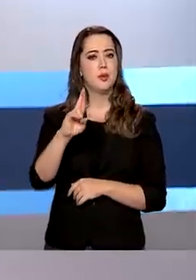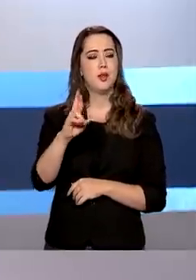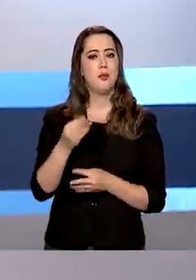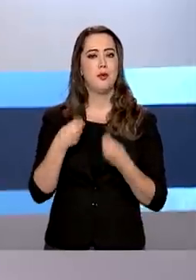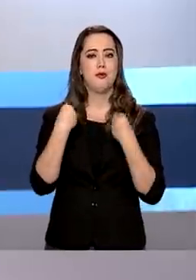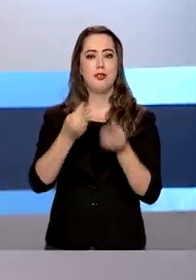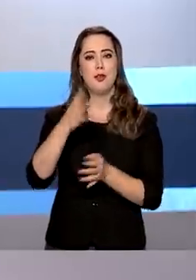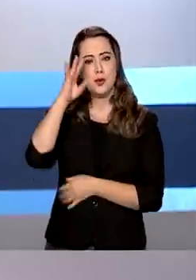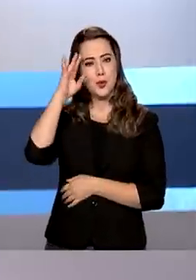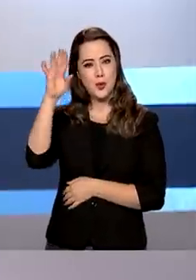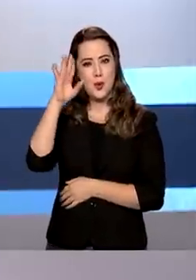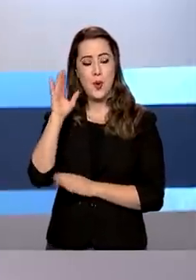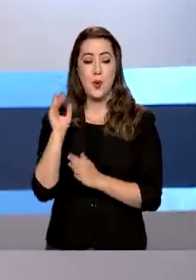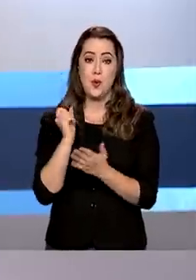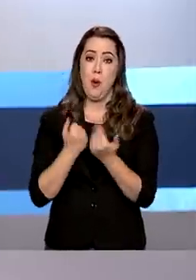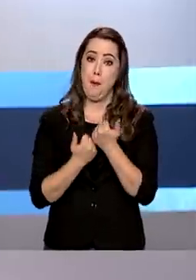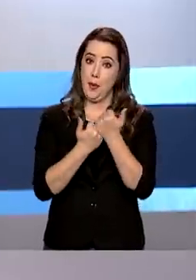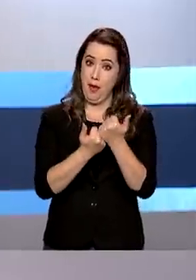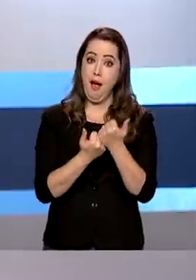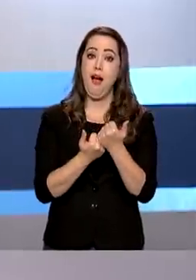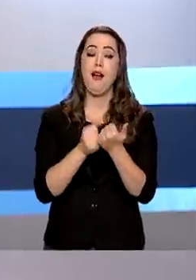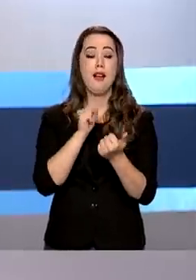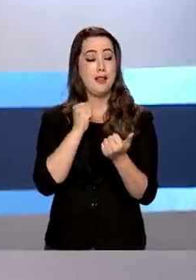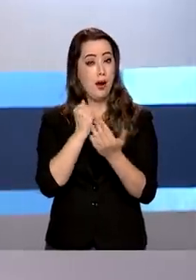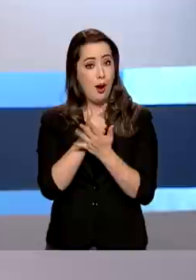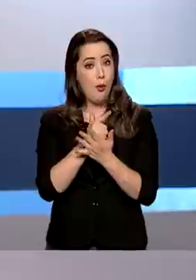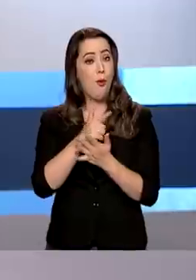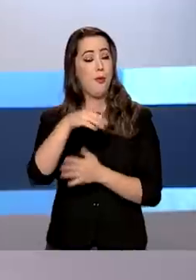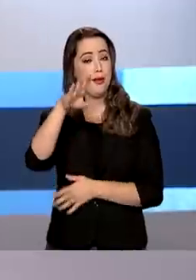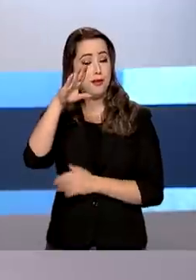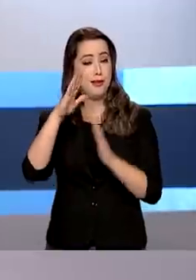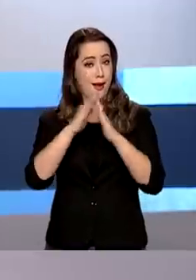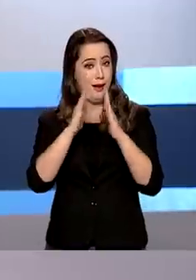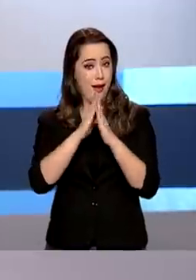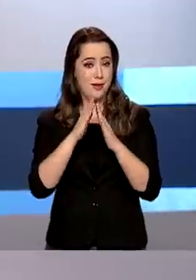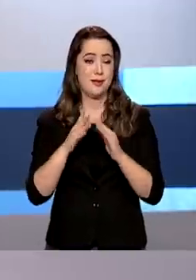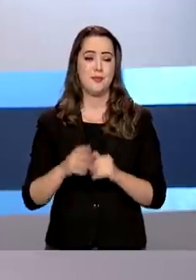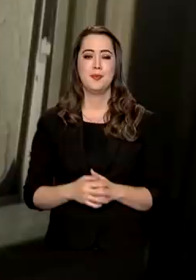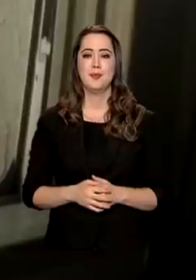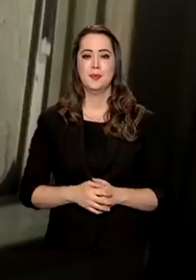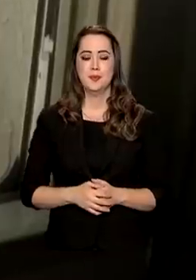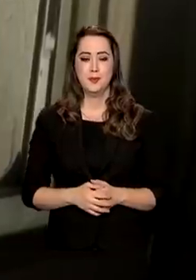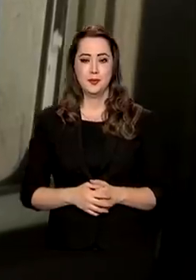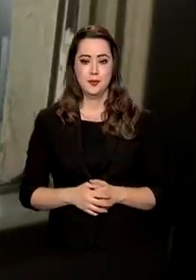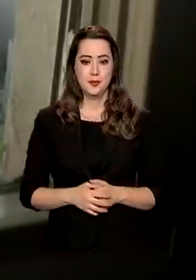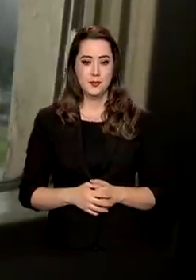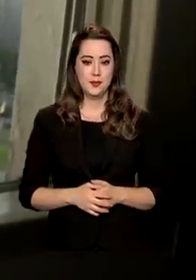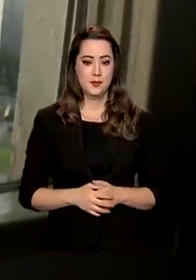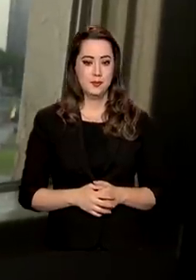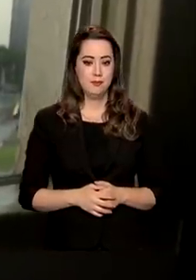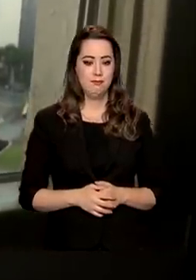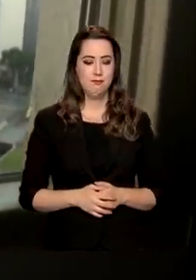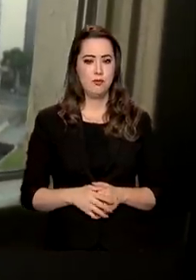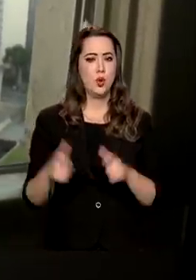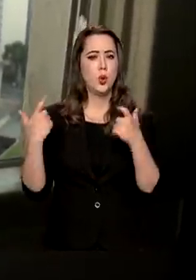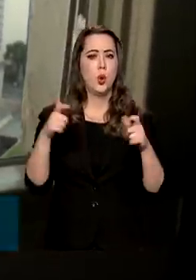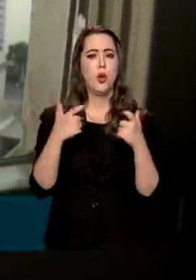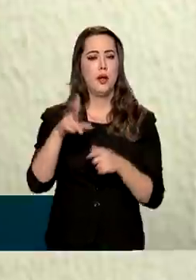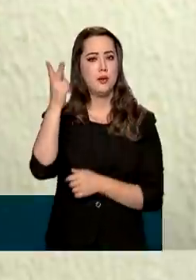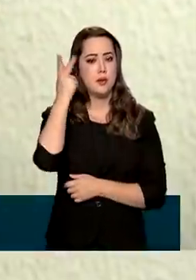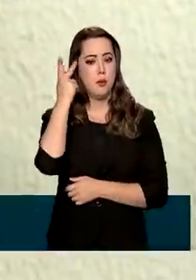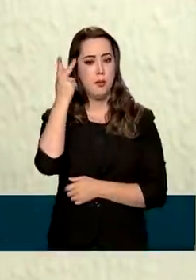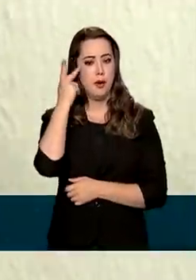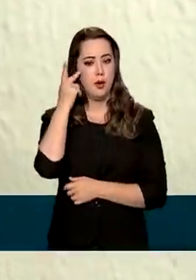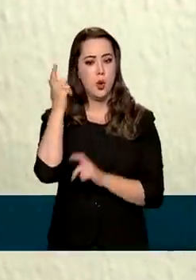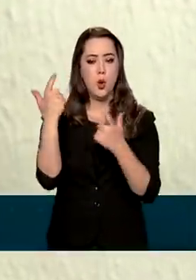por garantir o sonho da casa própria, principalmente para a população de baixa renda. No coração de São Paulo,